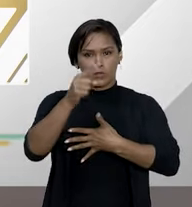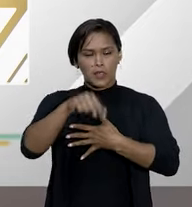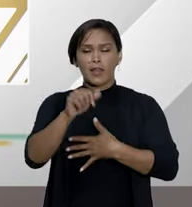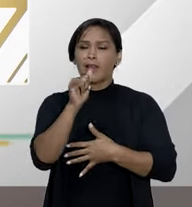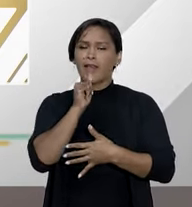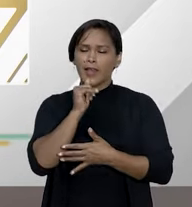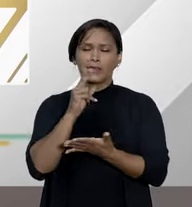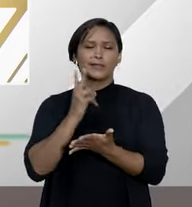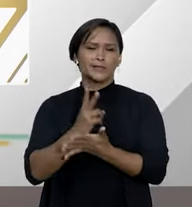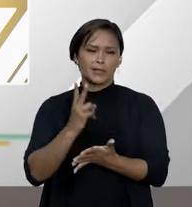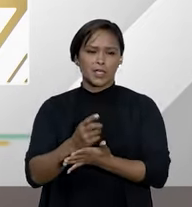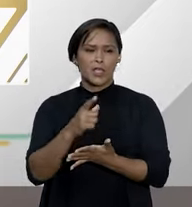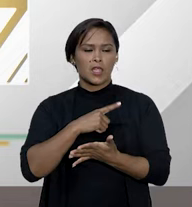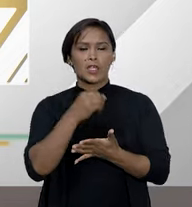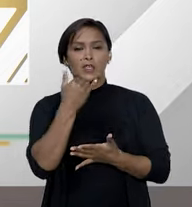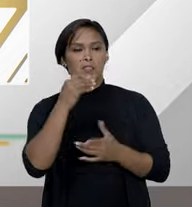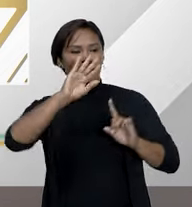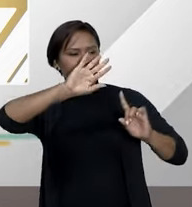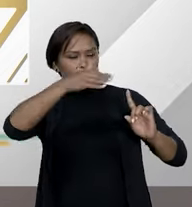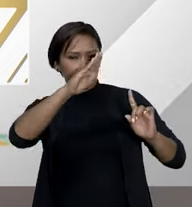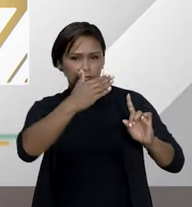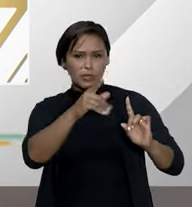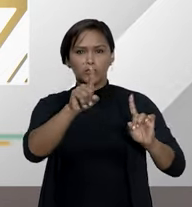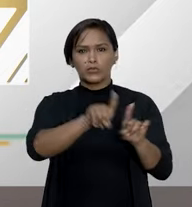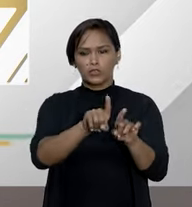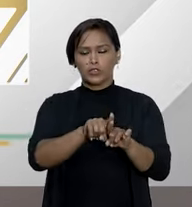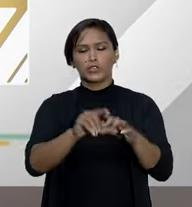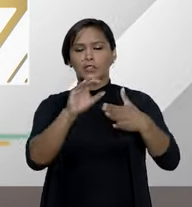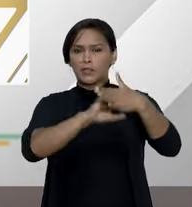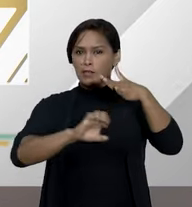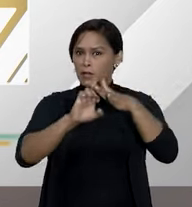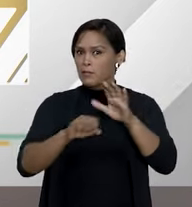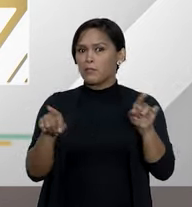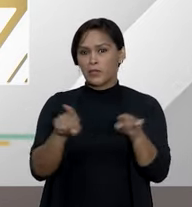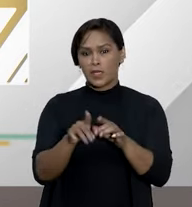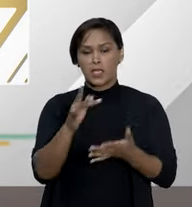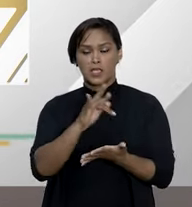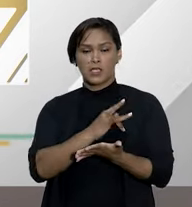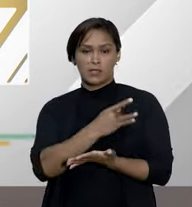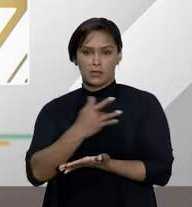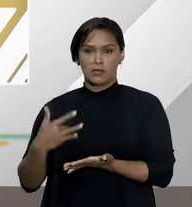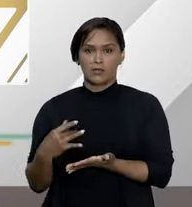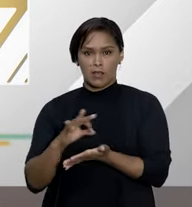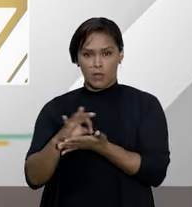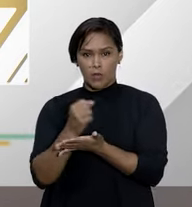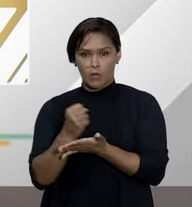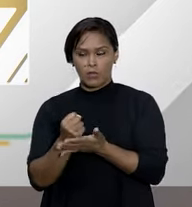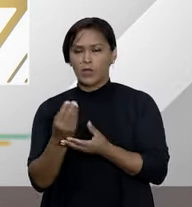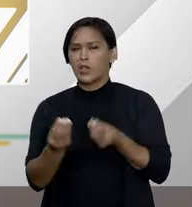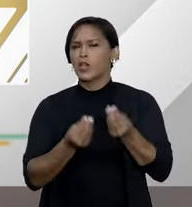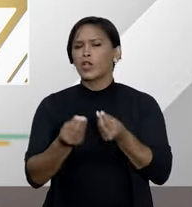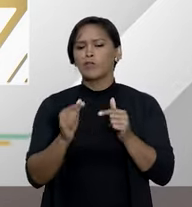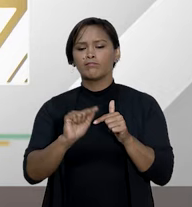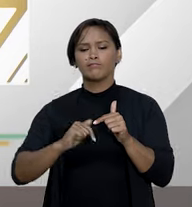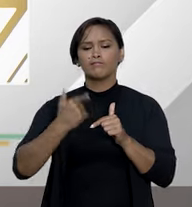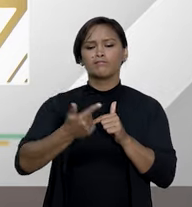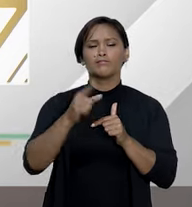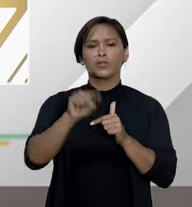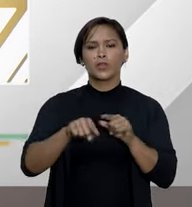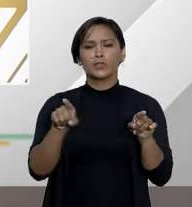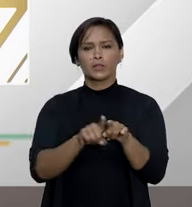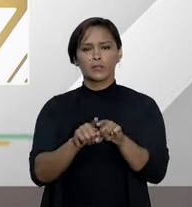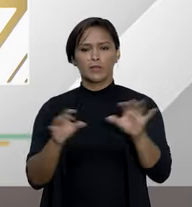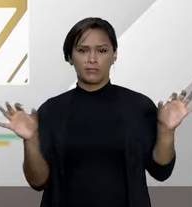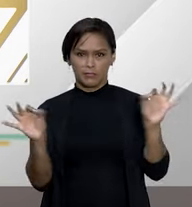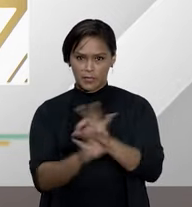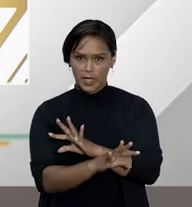é recorrente esse tipo de abuso por parte das operadoras de planos de saúde? E como consequência as demandas